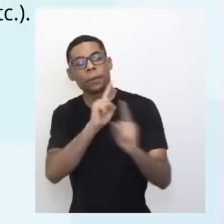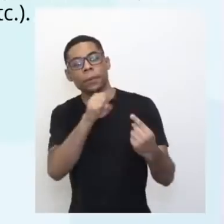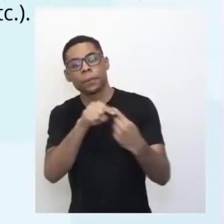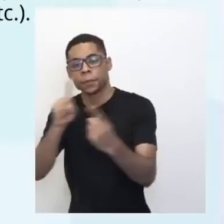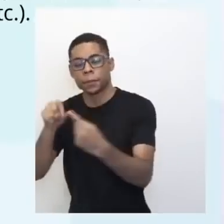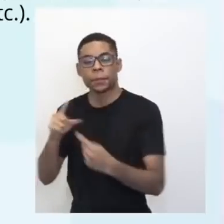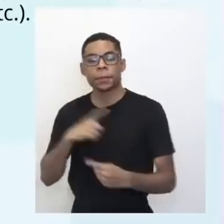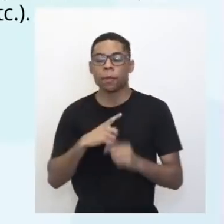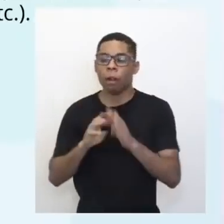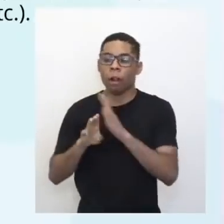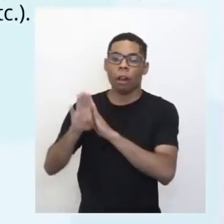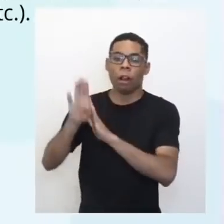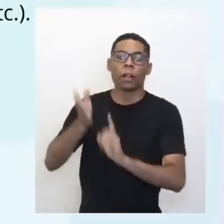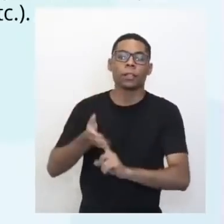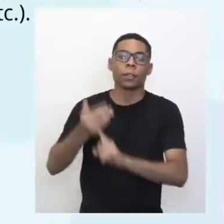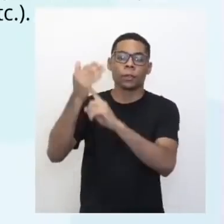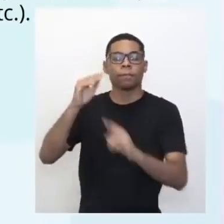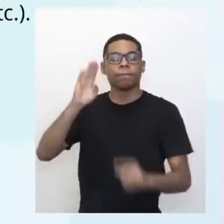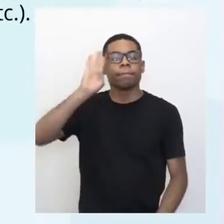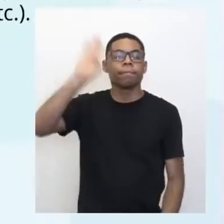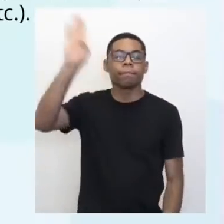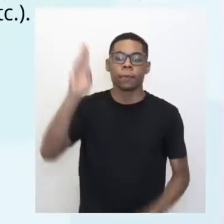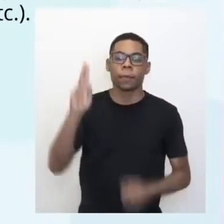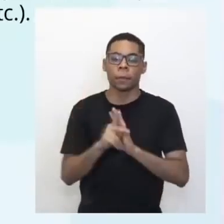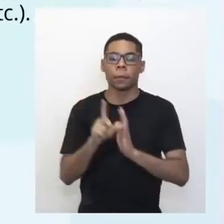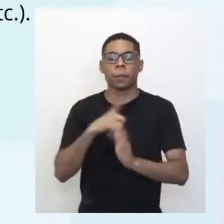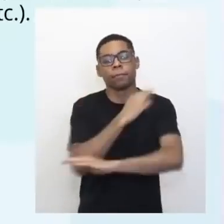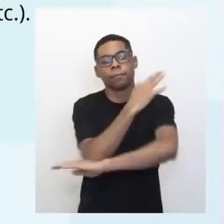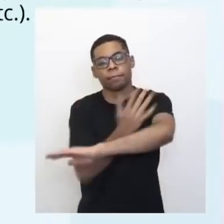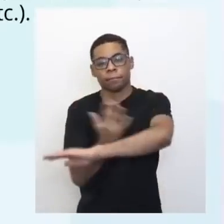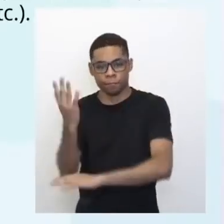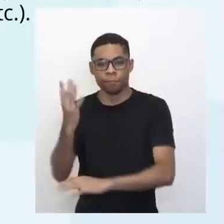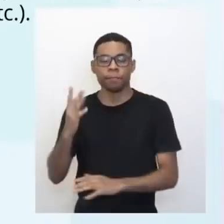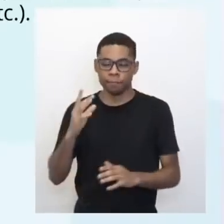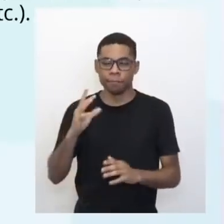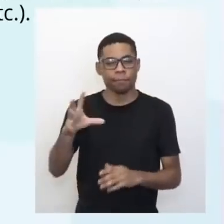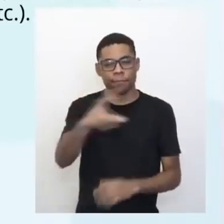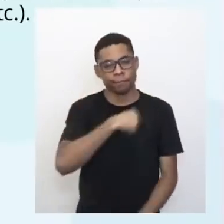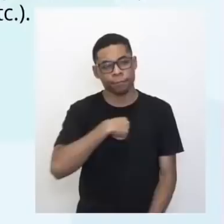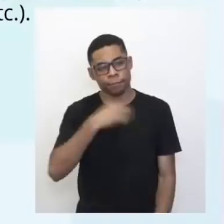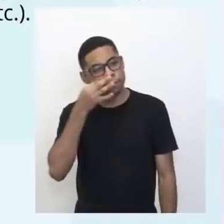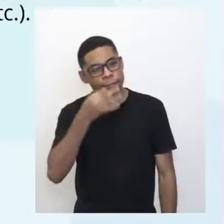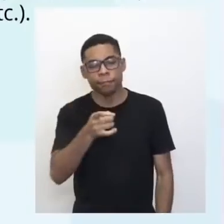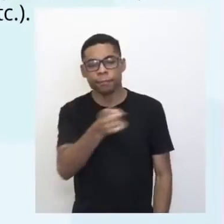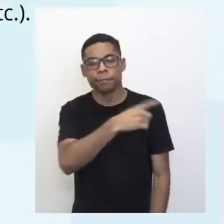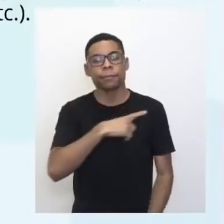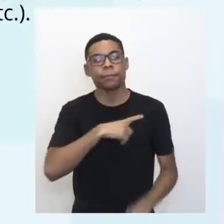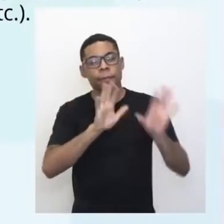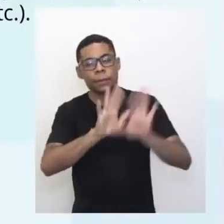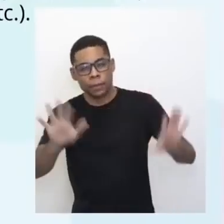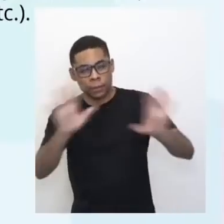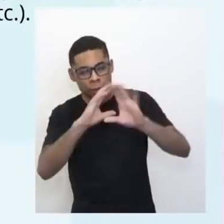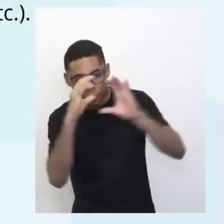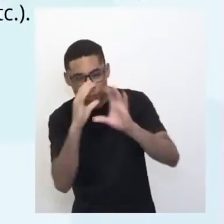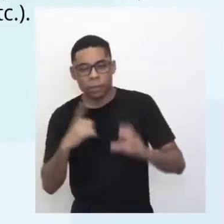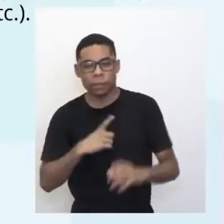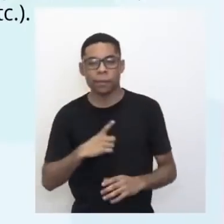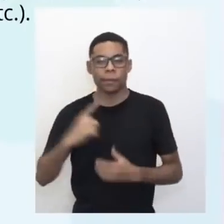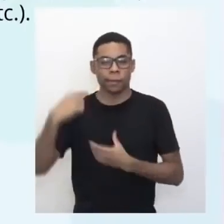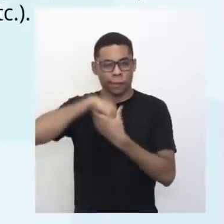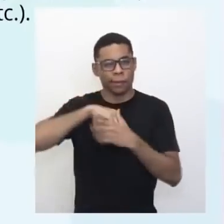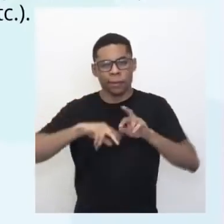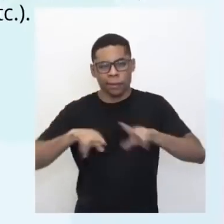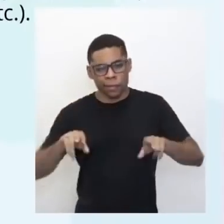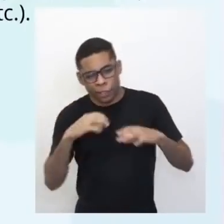o avanço tecnológico da aplicação das radiações na medicina diagnóstica, raio-x, ultrassom, ressonância nuclear e magnética